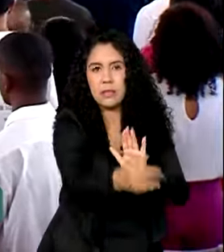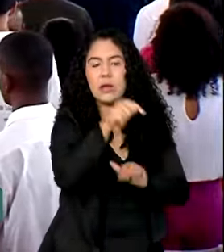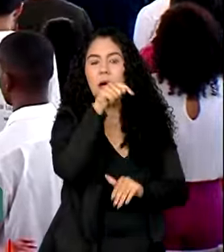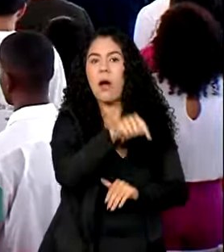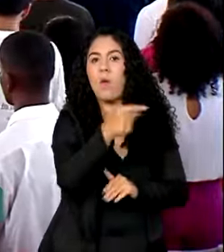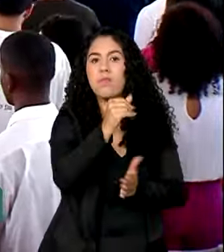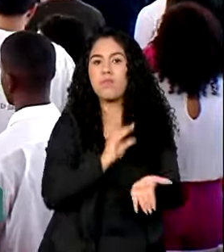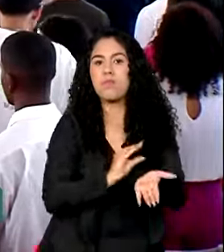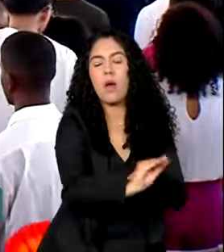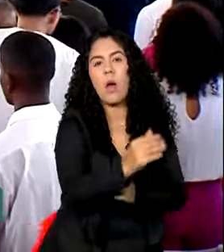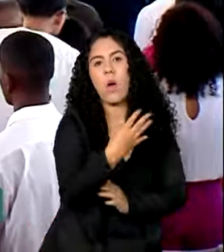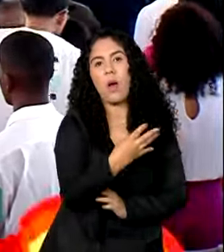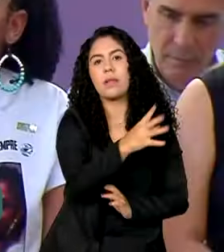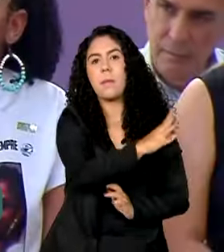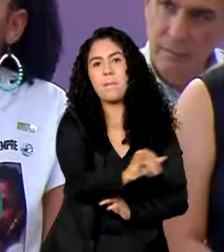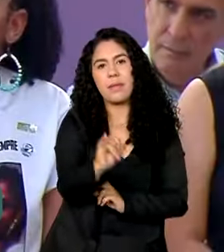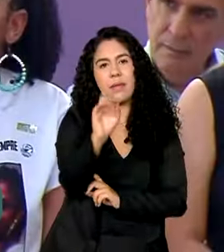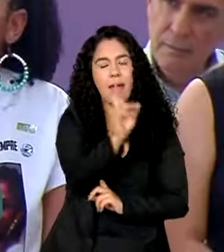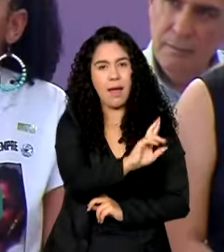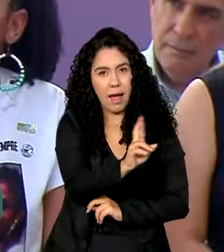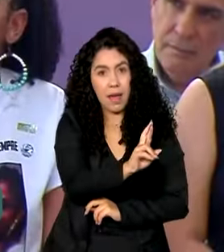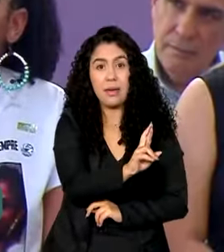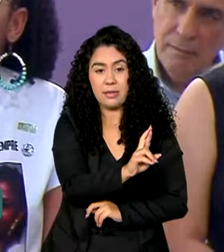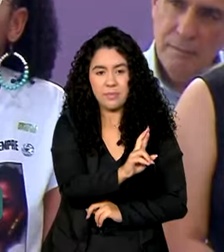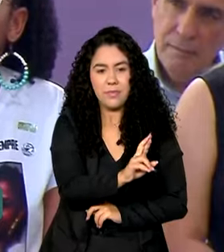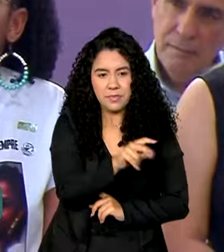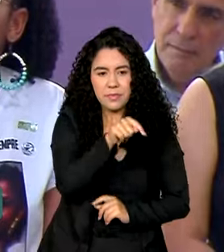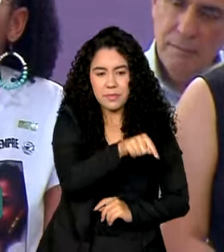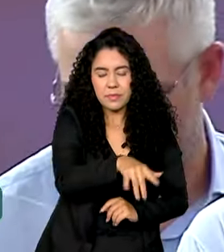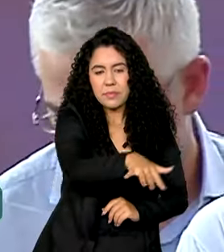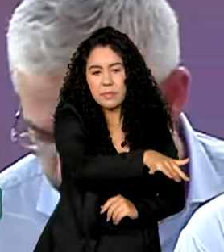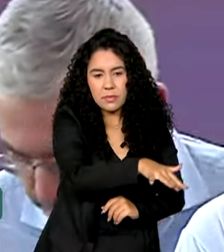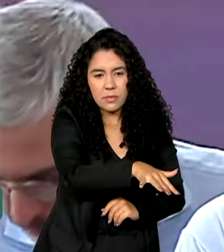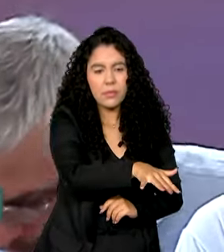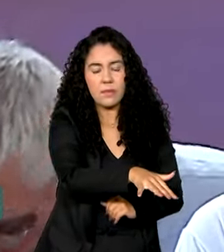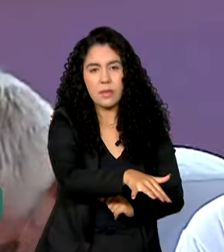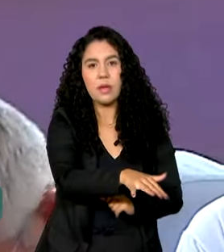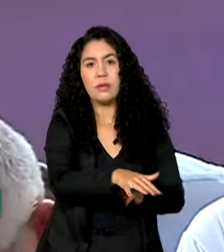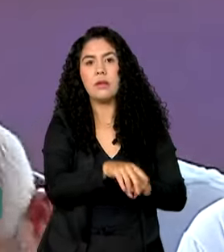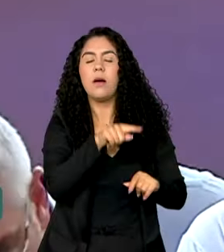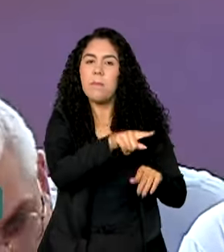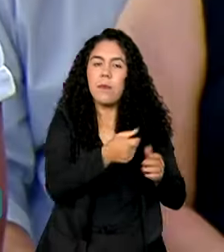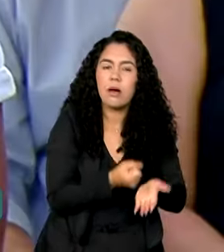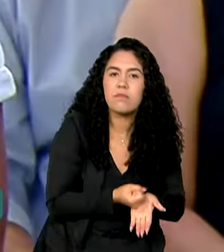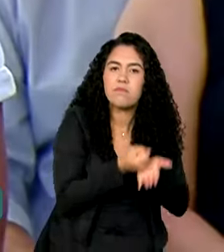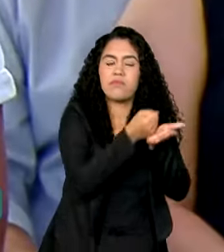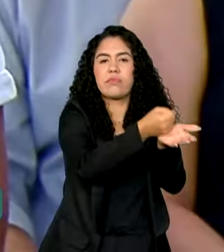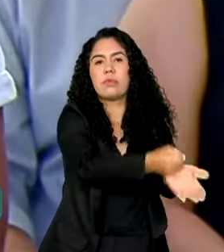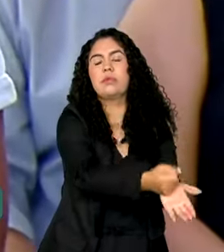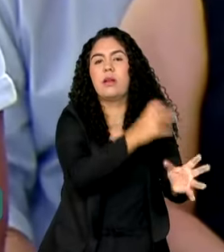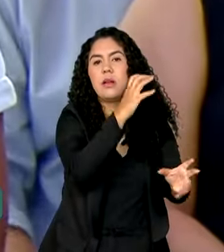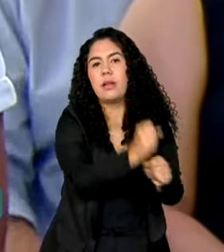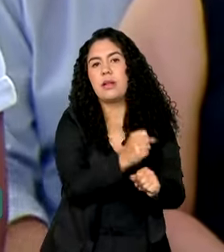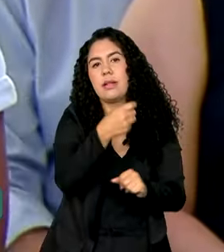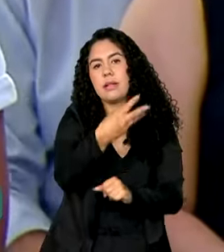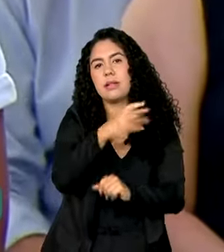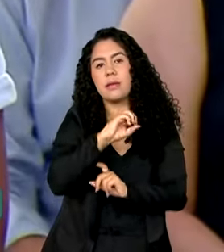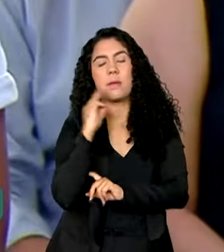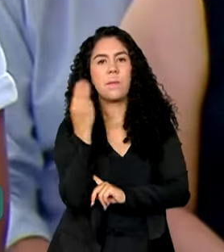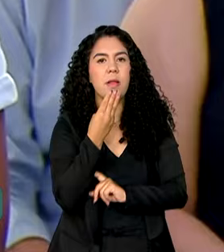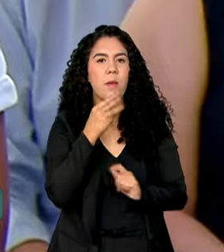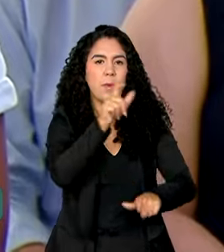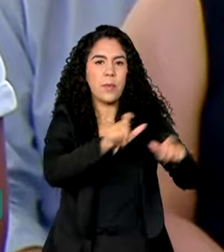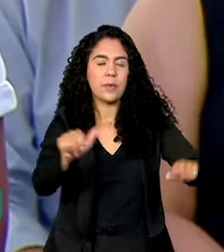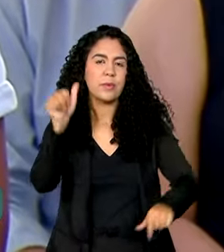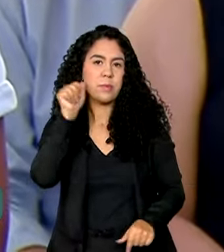4 bilhões e 850 milhões de reais para beneficiar 30 milhões de mulheres.